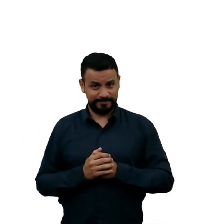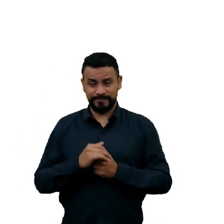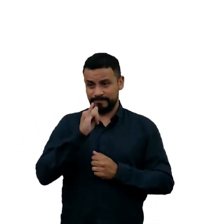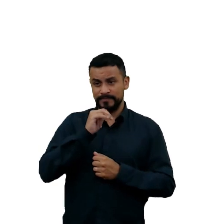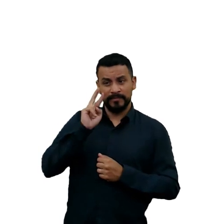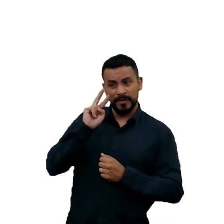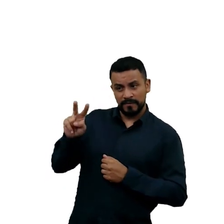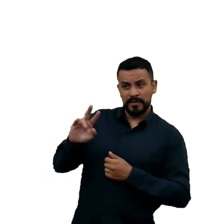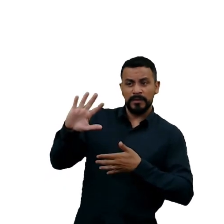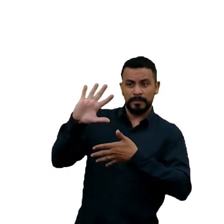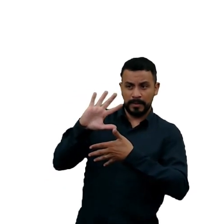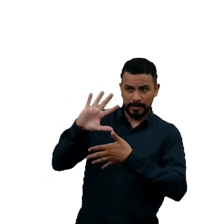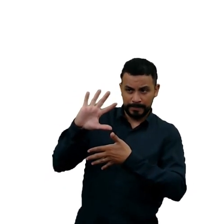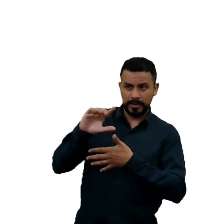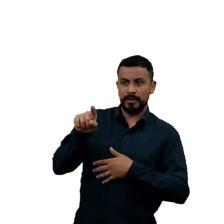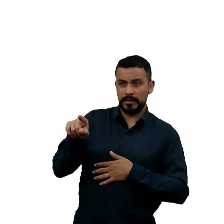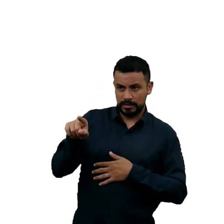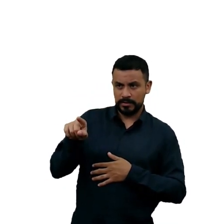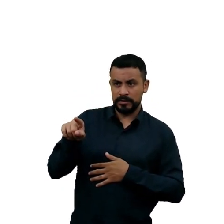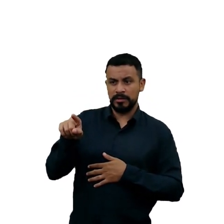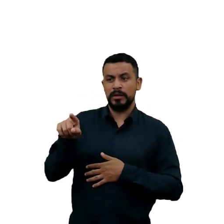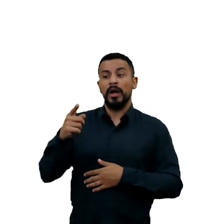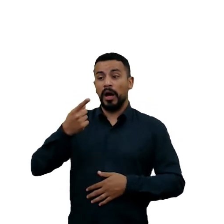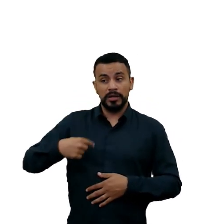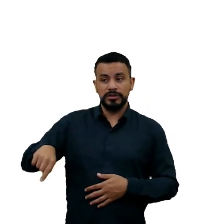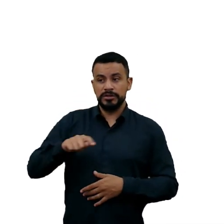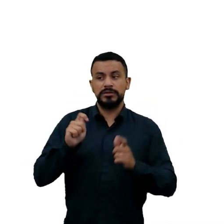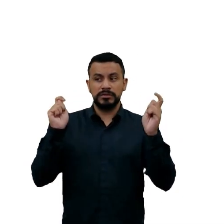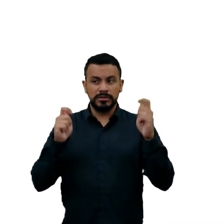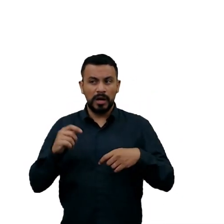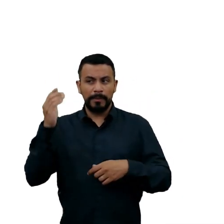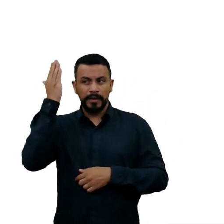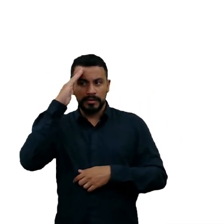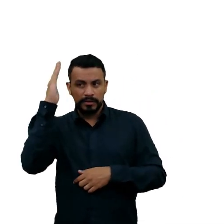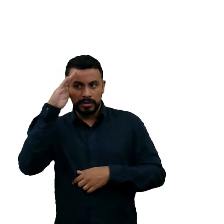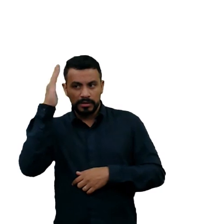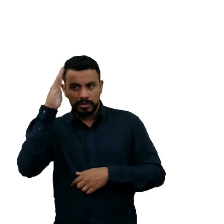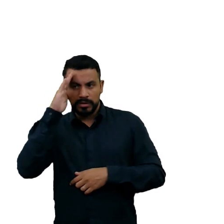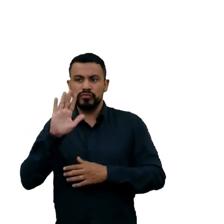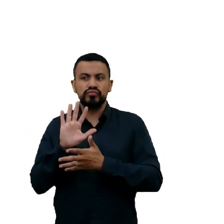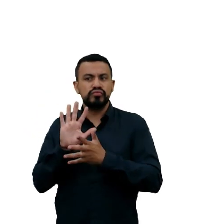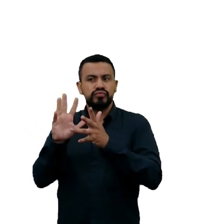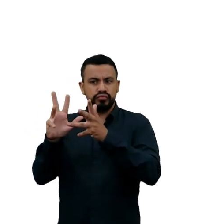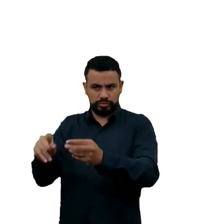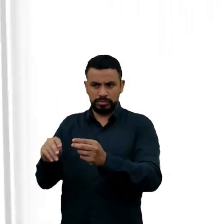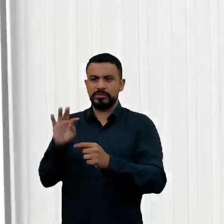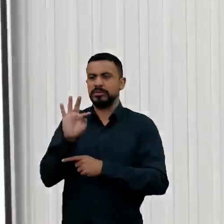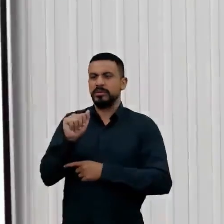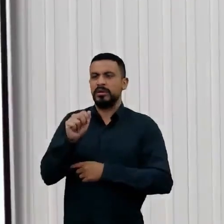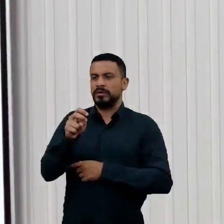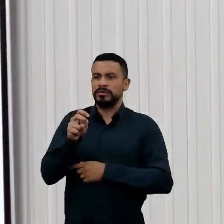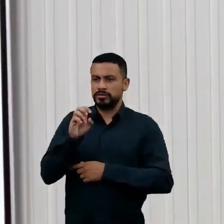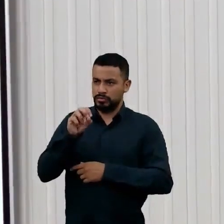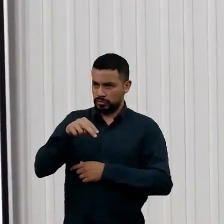a taxonomia, nós podemos entender toda essa taxonomia de Bloom, não é? Vários detalhes.